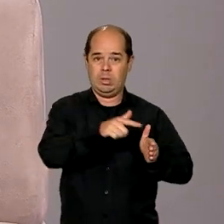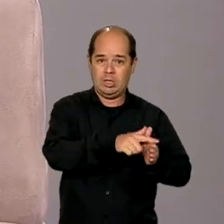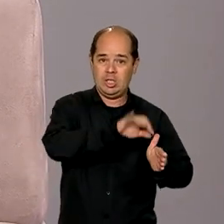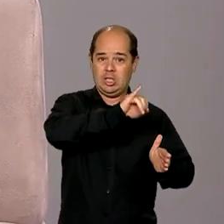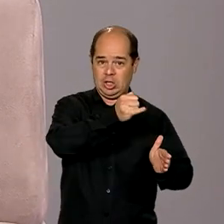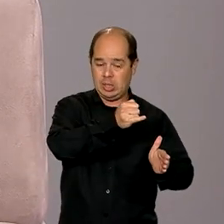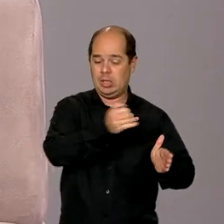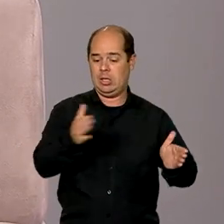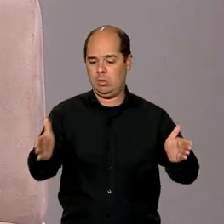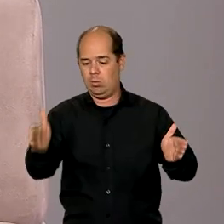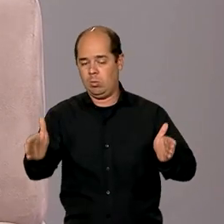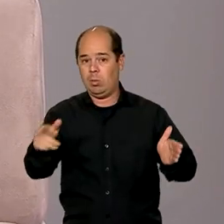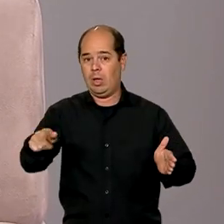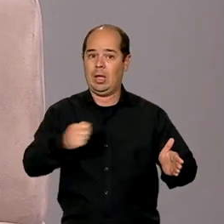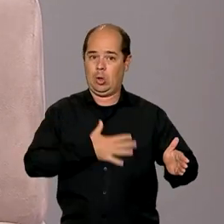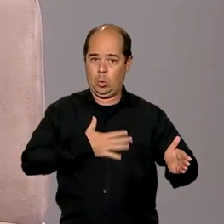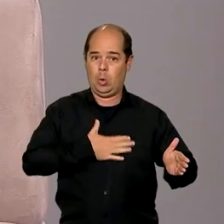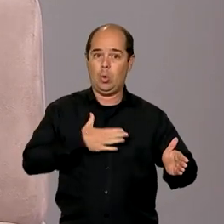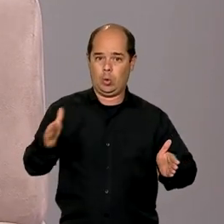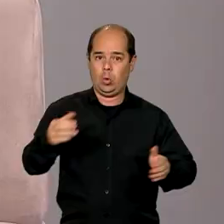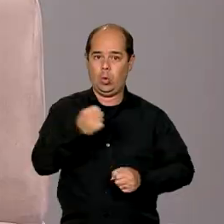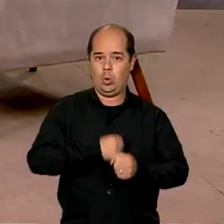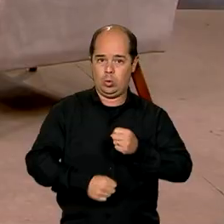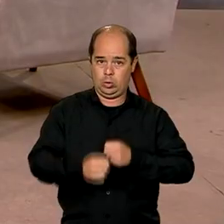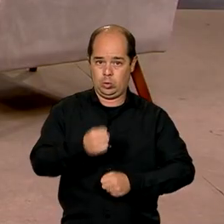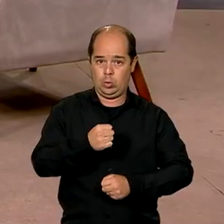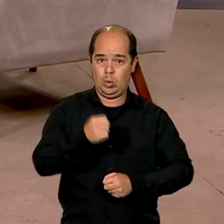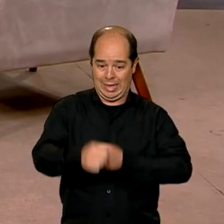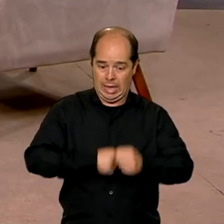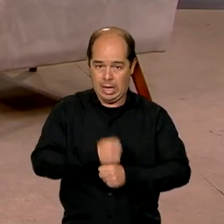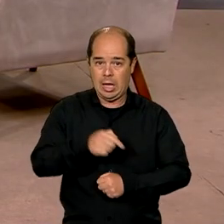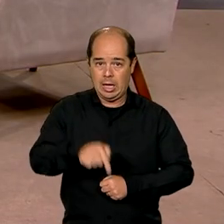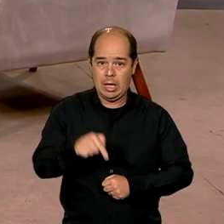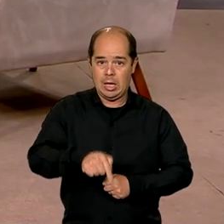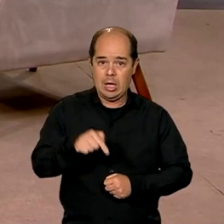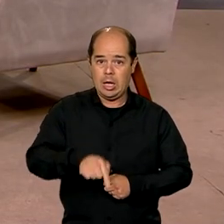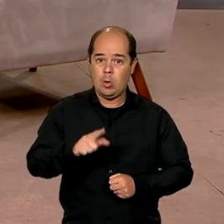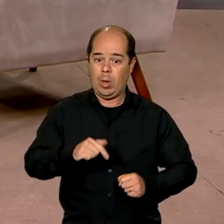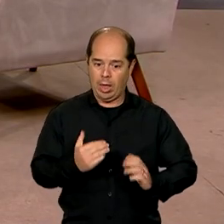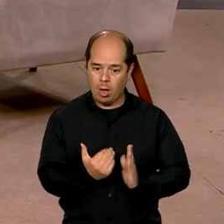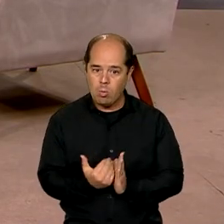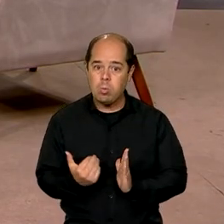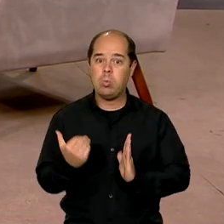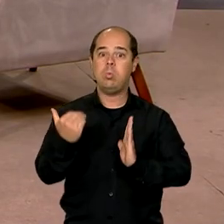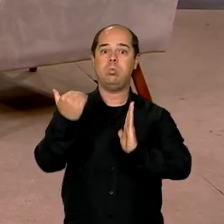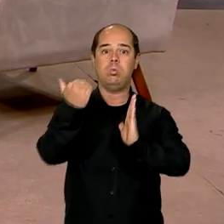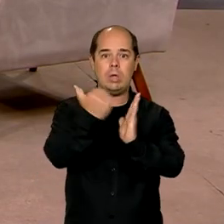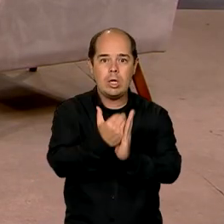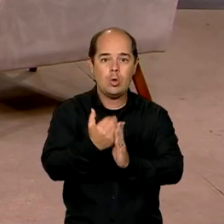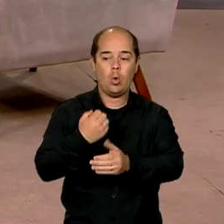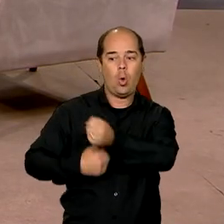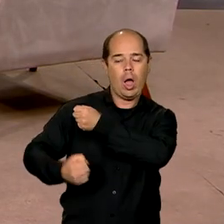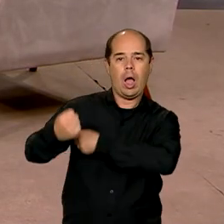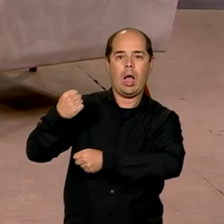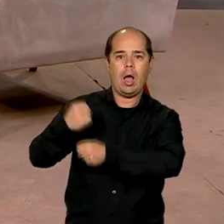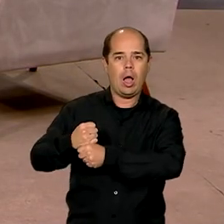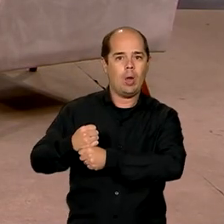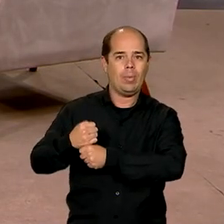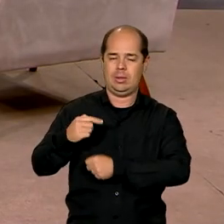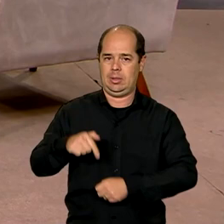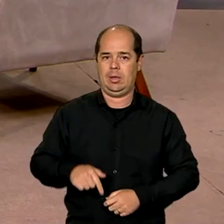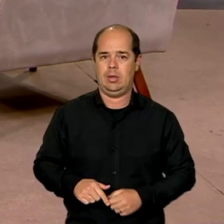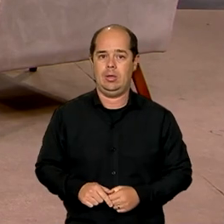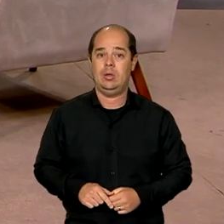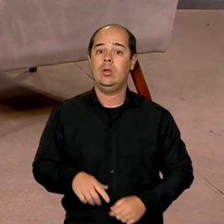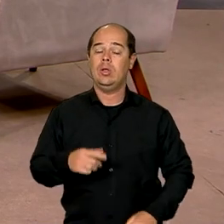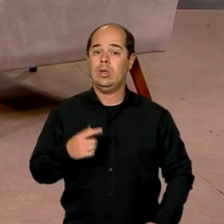indicam um aumento em relação ao mesmo período do ano passado no número de casos de crianças e adolescentes submetidos a